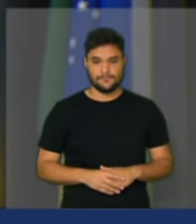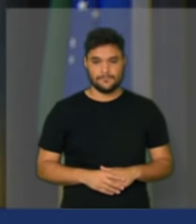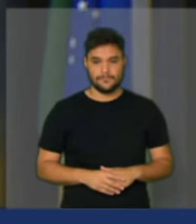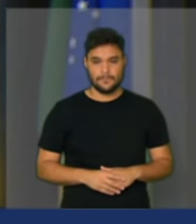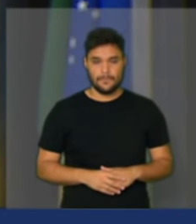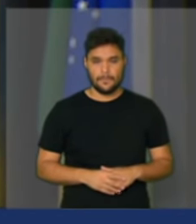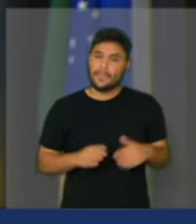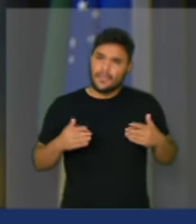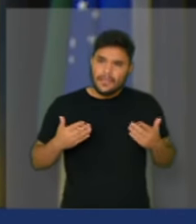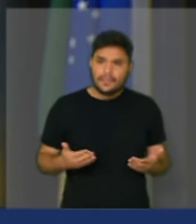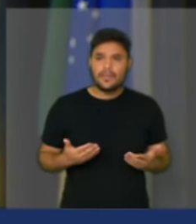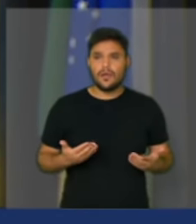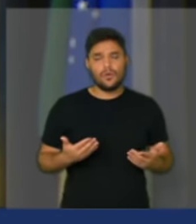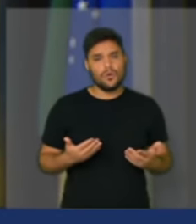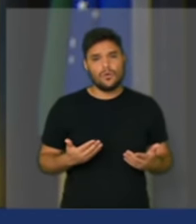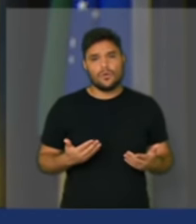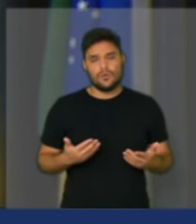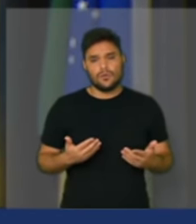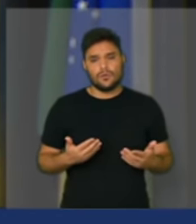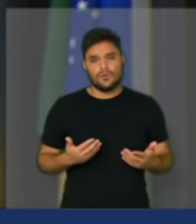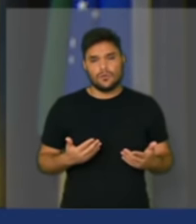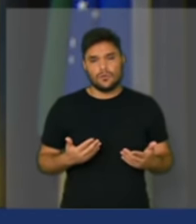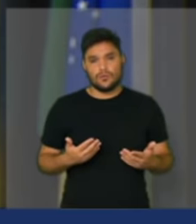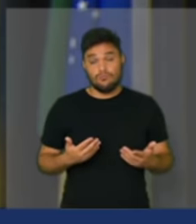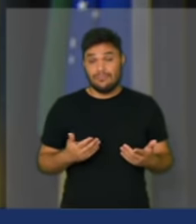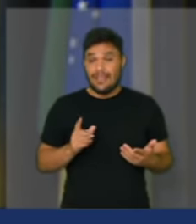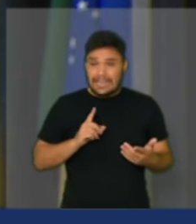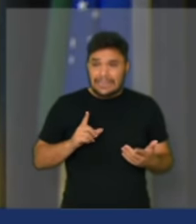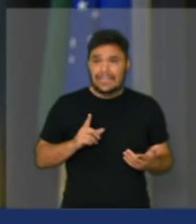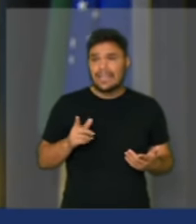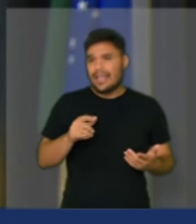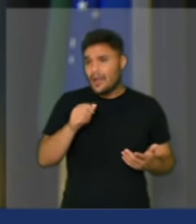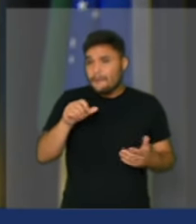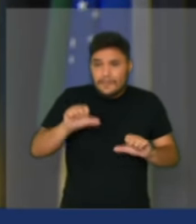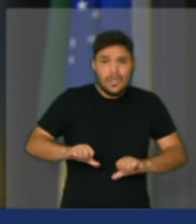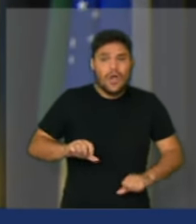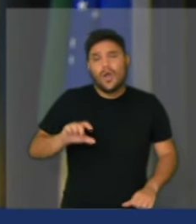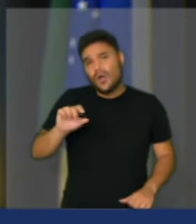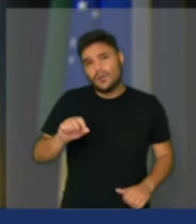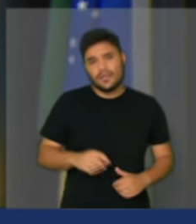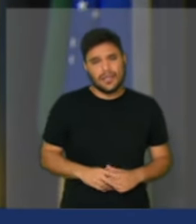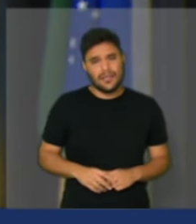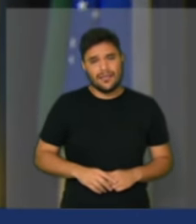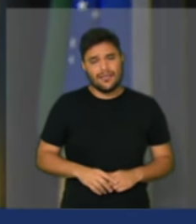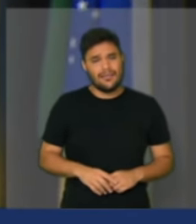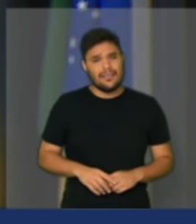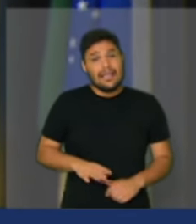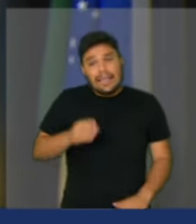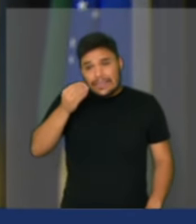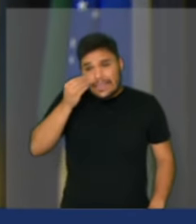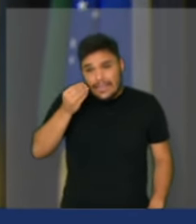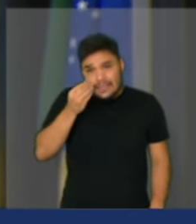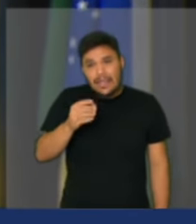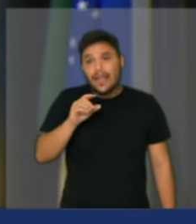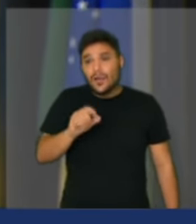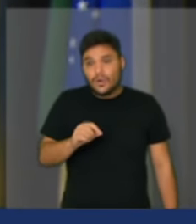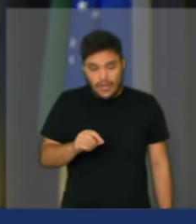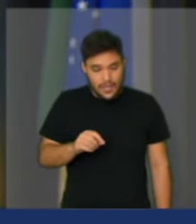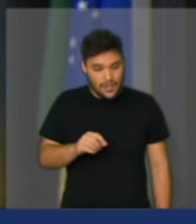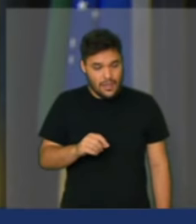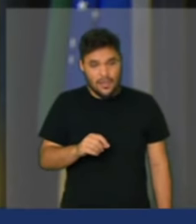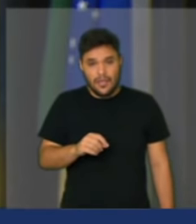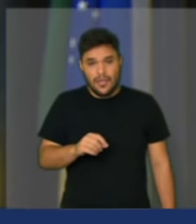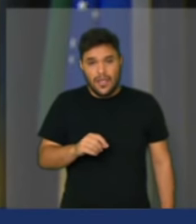Então, diante desse quadro, ainda vem o que é pior, que é tentar transferir uma conta da